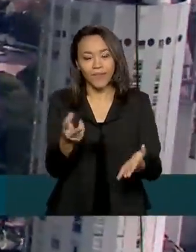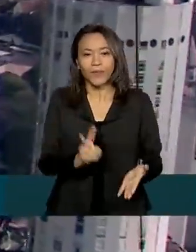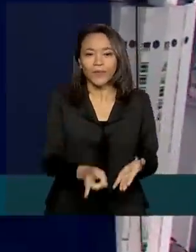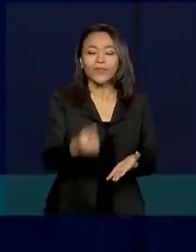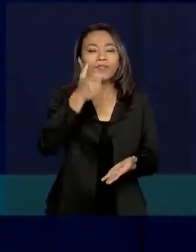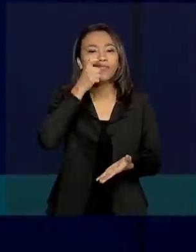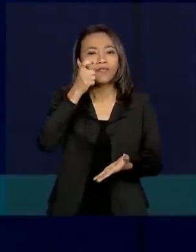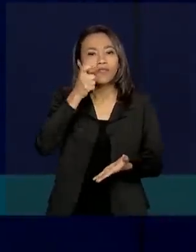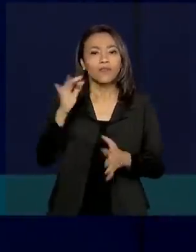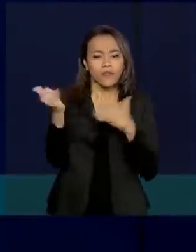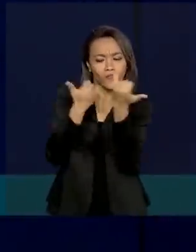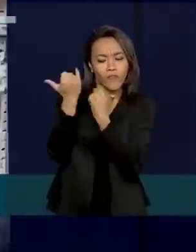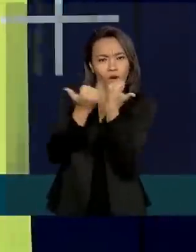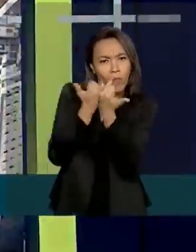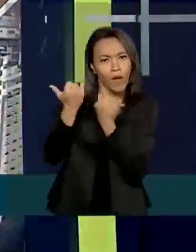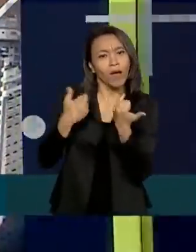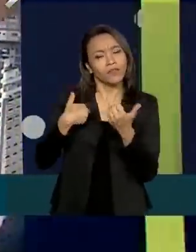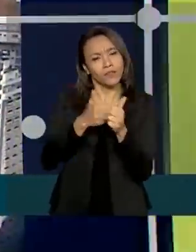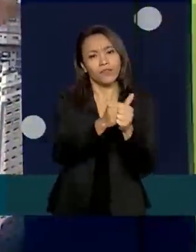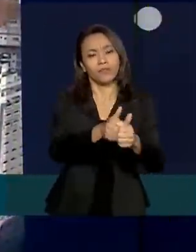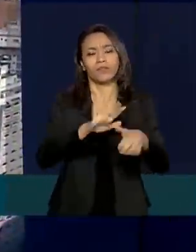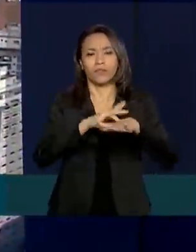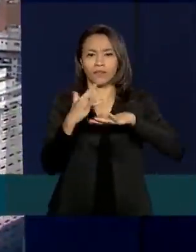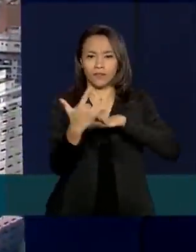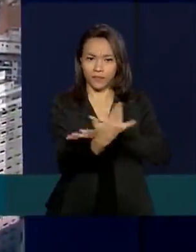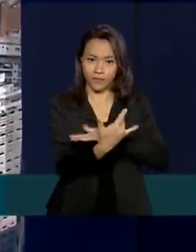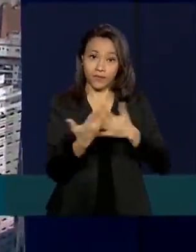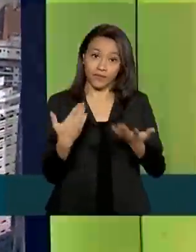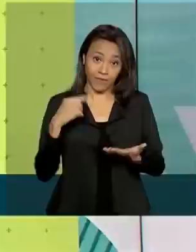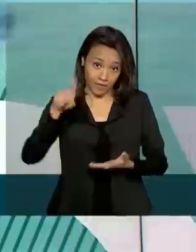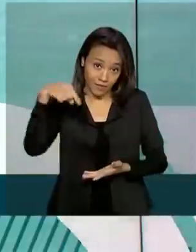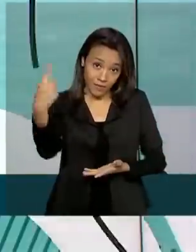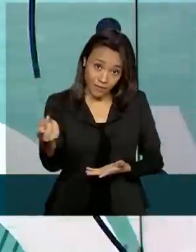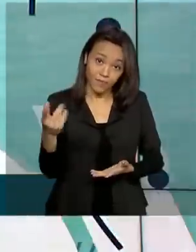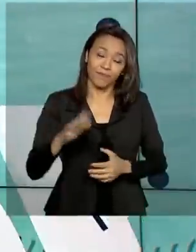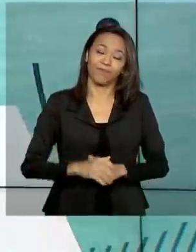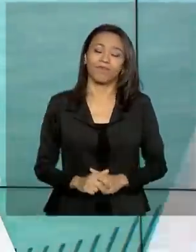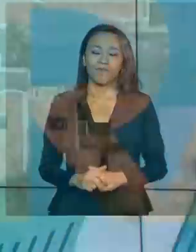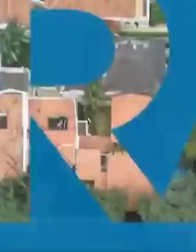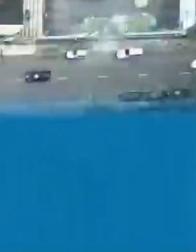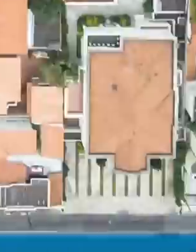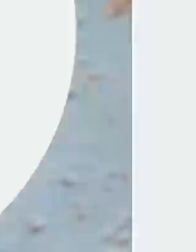Continue bem informado seguindo também as nossas redes sociais. Até a próxima edição.